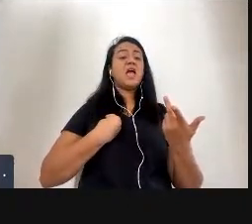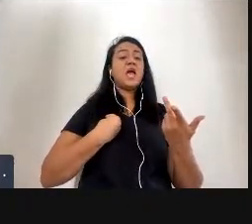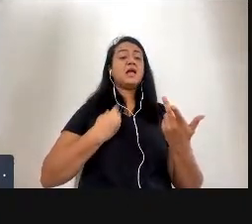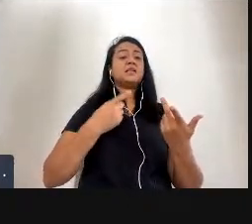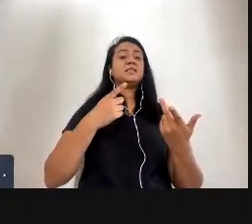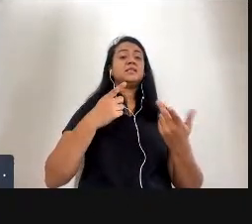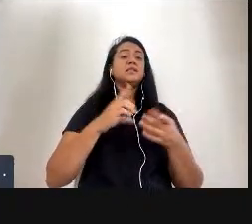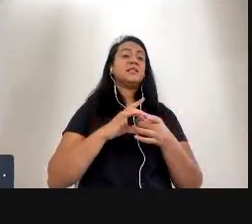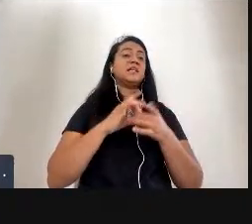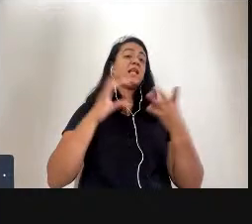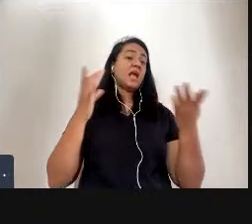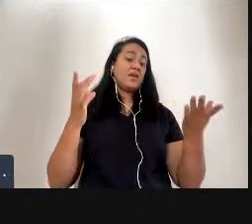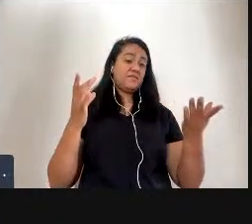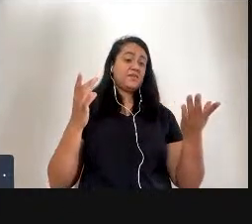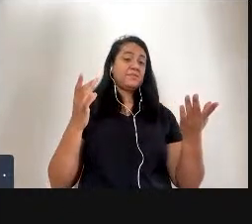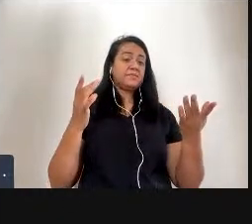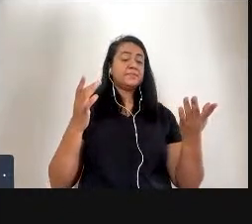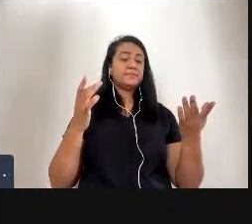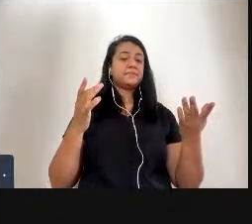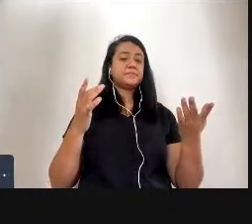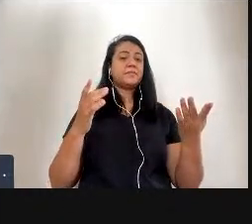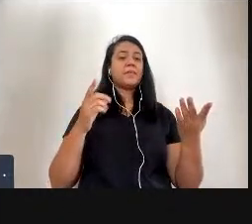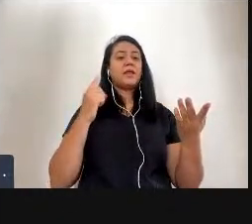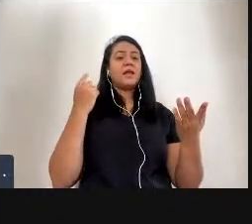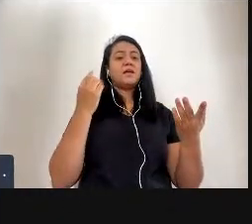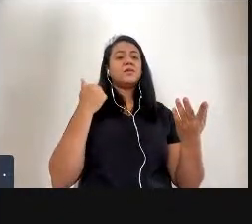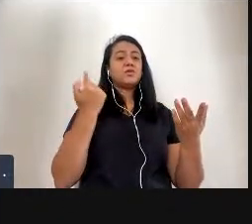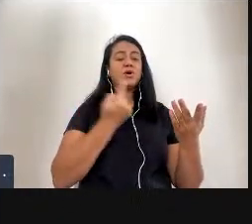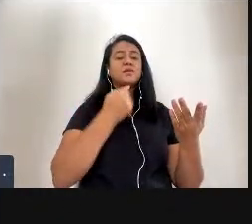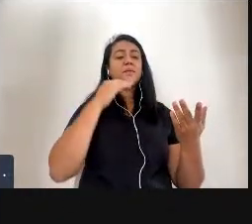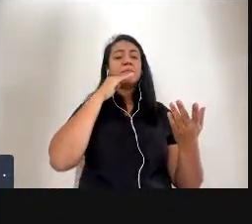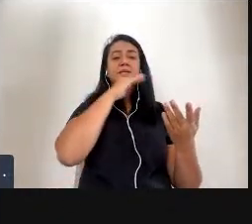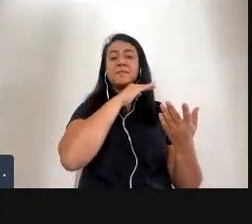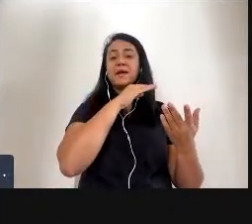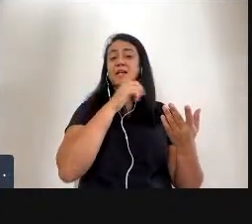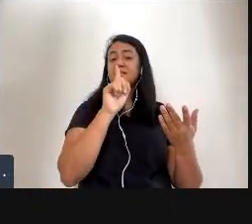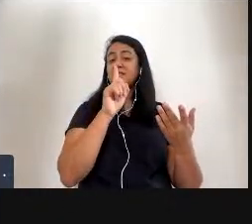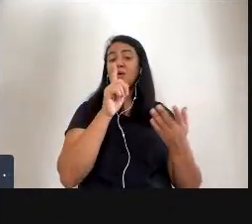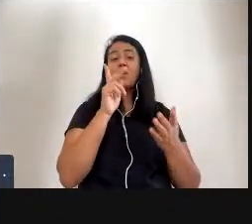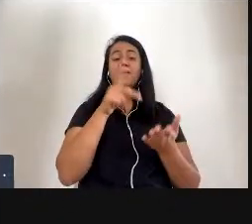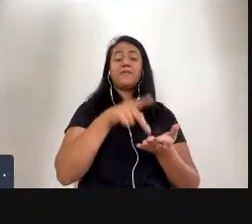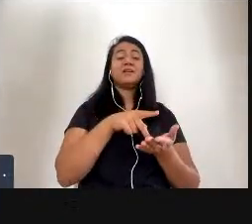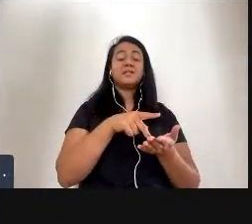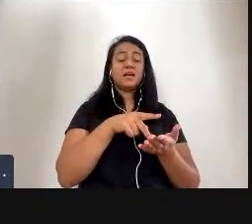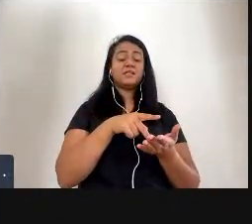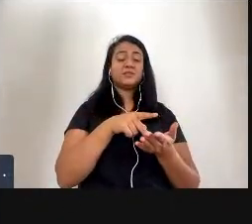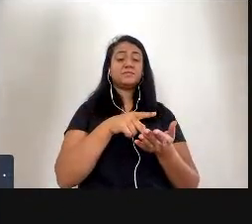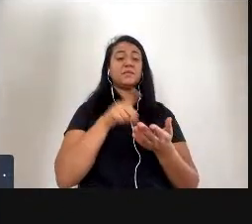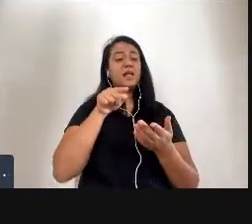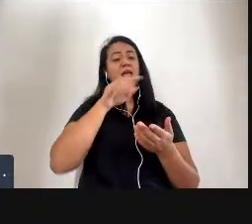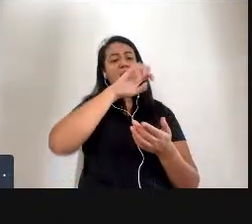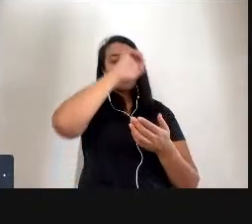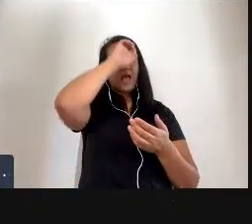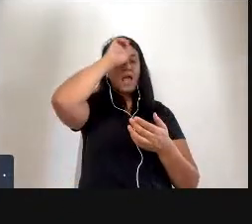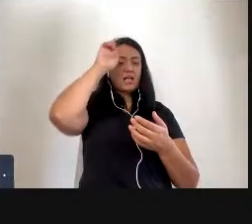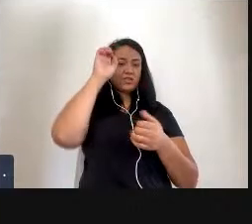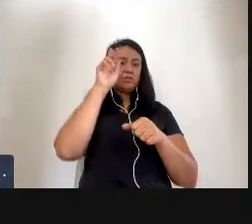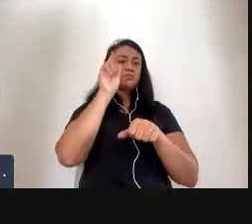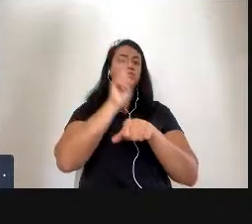livre, né? E aí a gente vai perceber que isso não é uma verdade, então quando a ética do cuidado ela